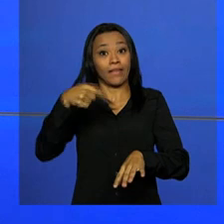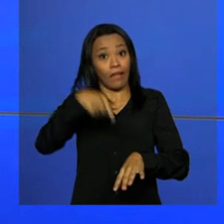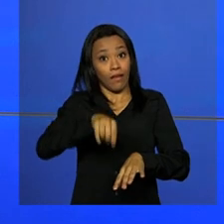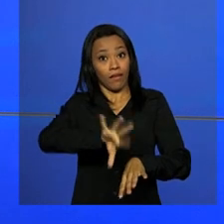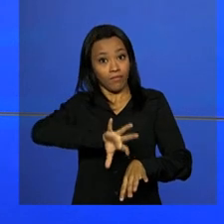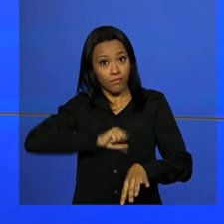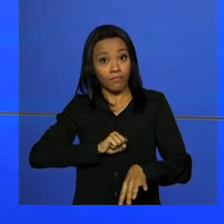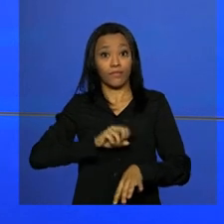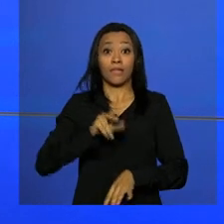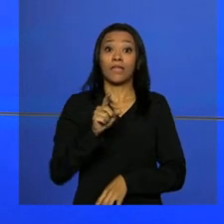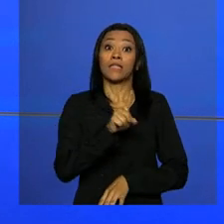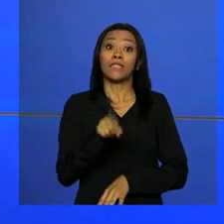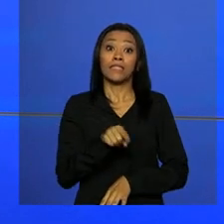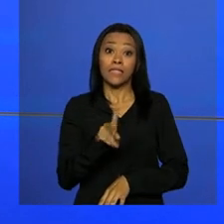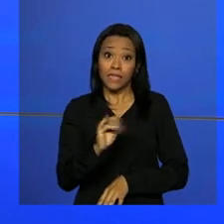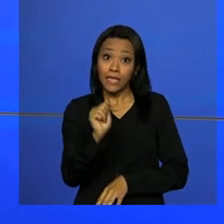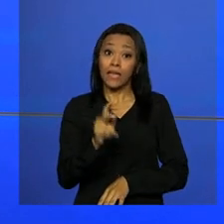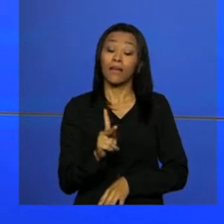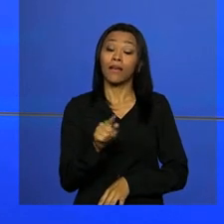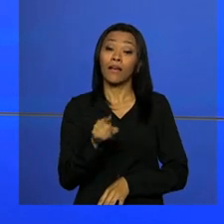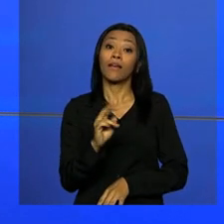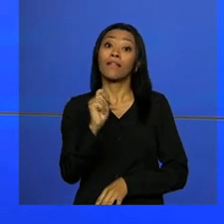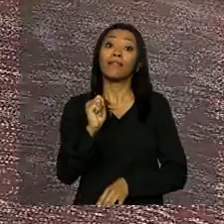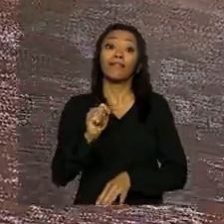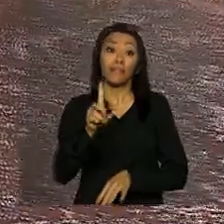transmissor da zika, dengue e chikungunya.